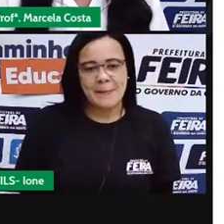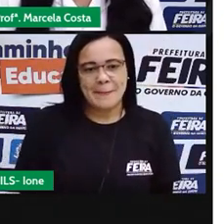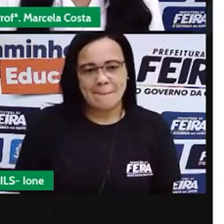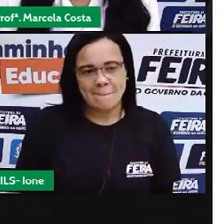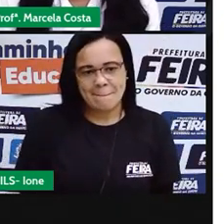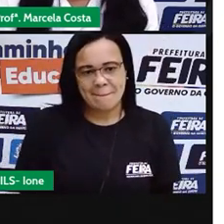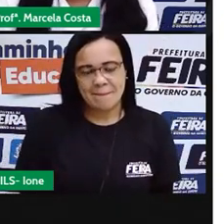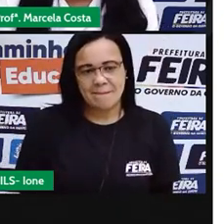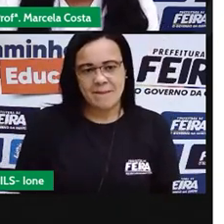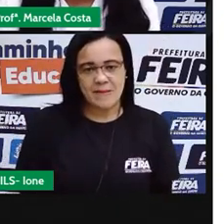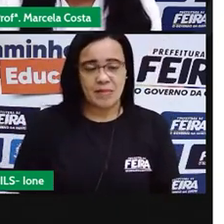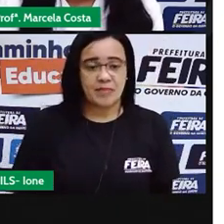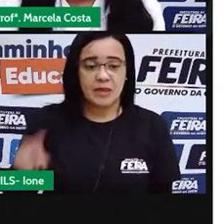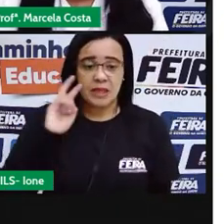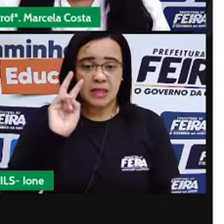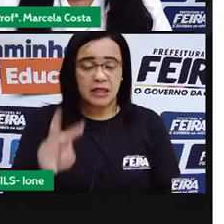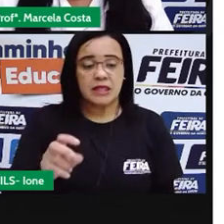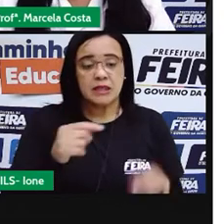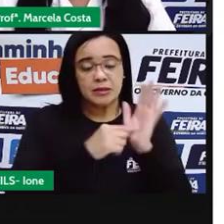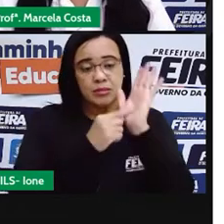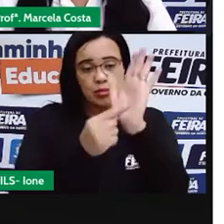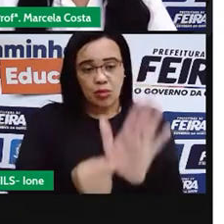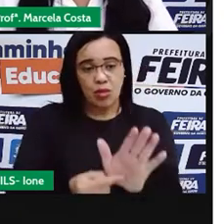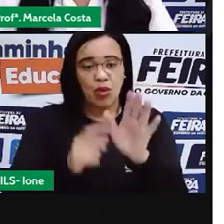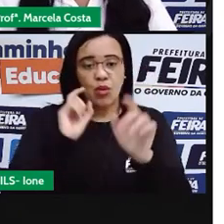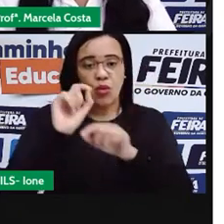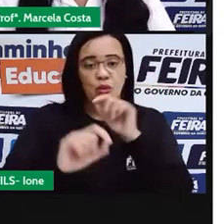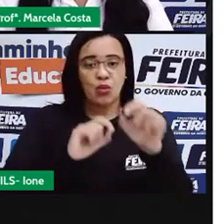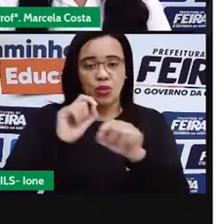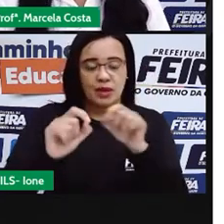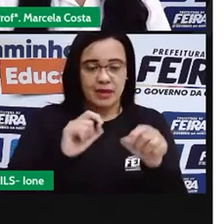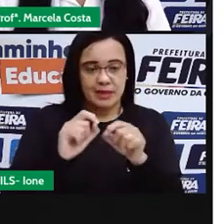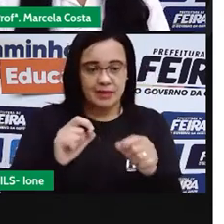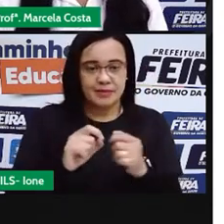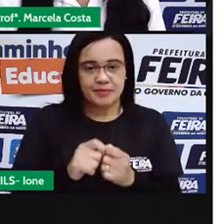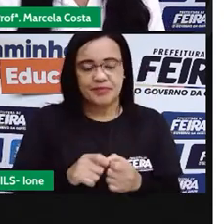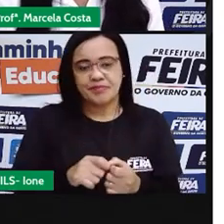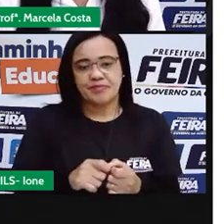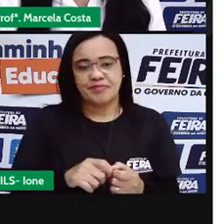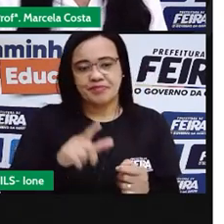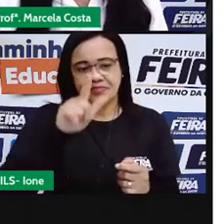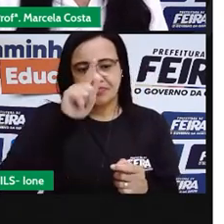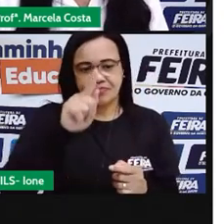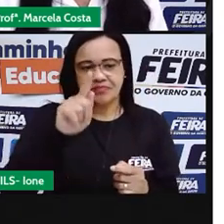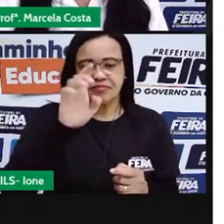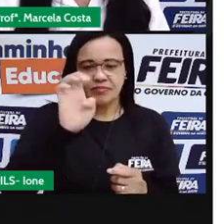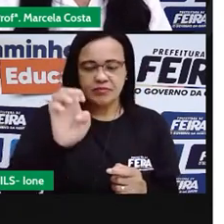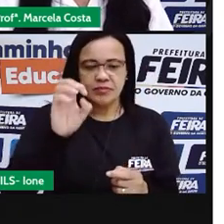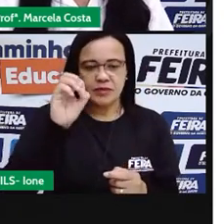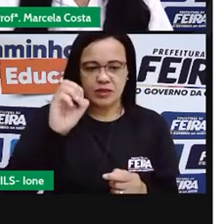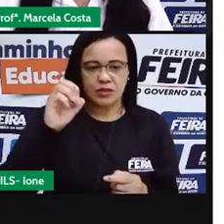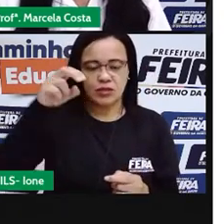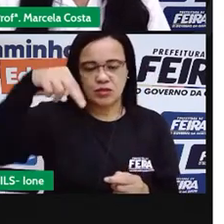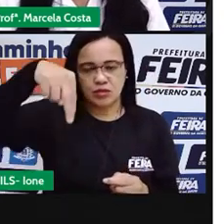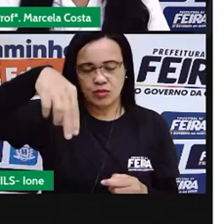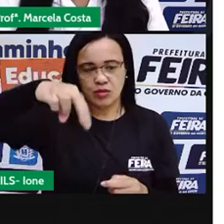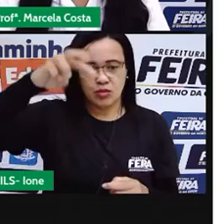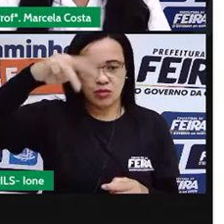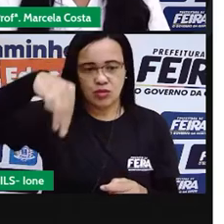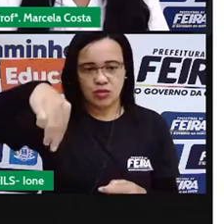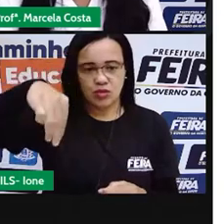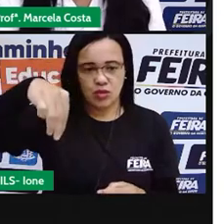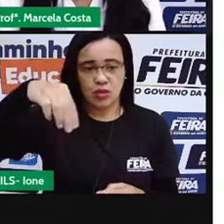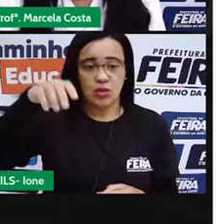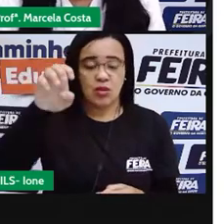Eu quero mostrar formas geométricas que a gente consegue ver, né, que são vistas